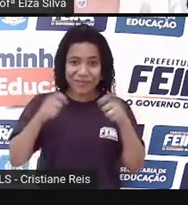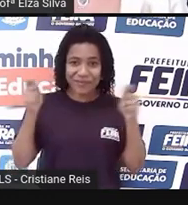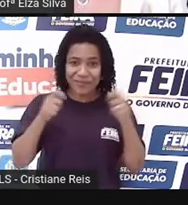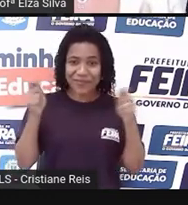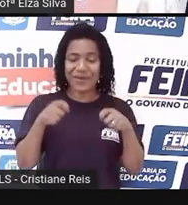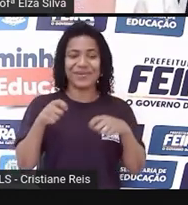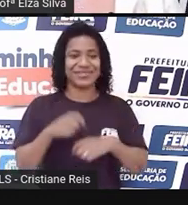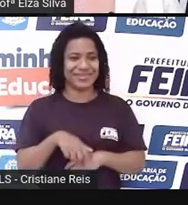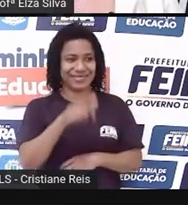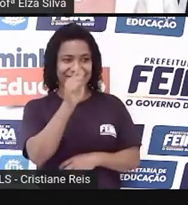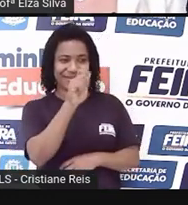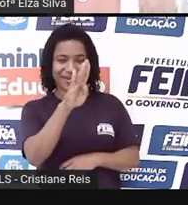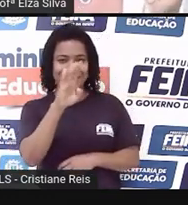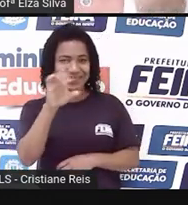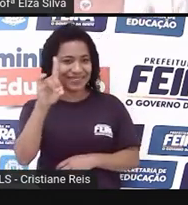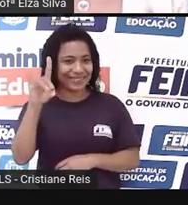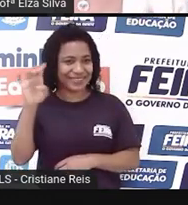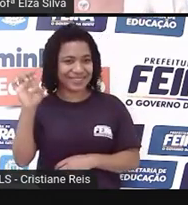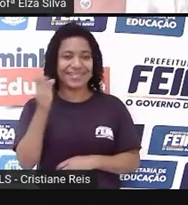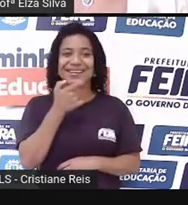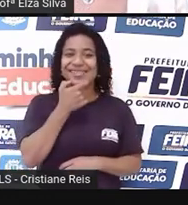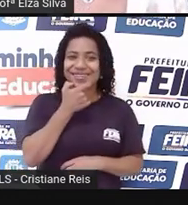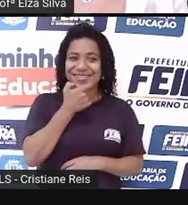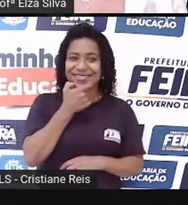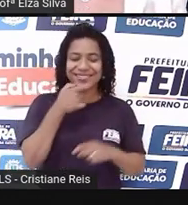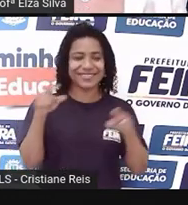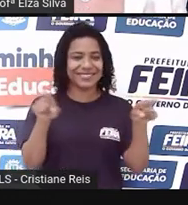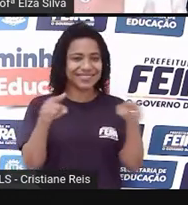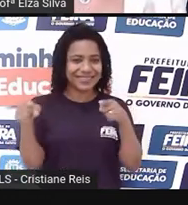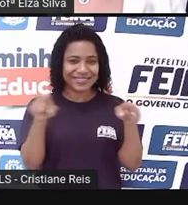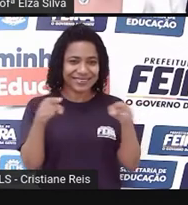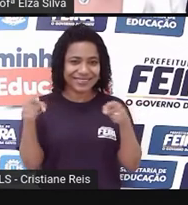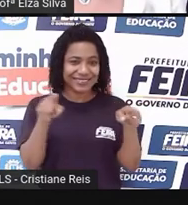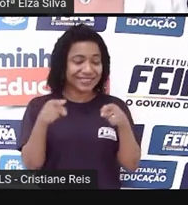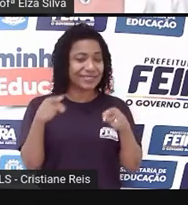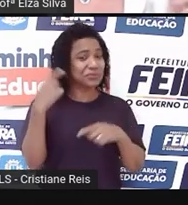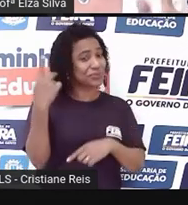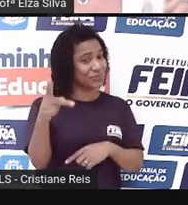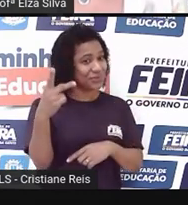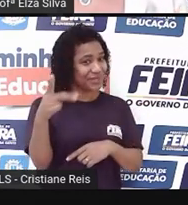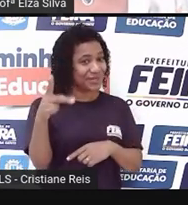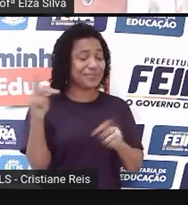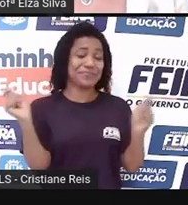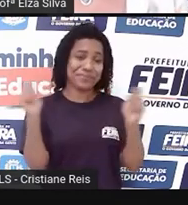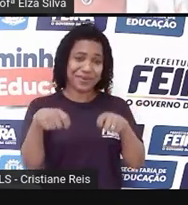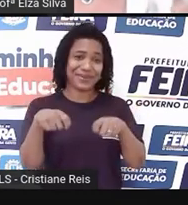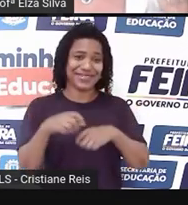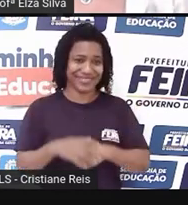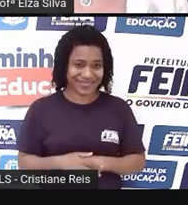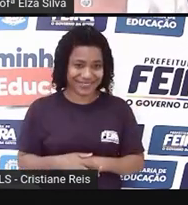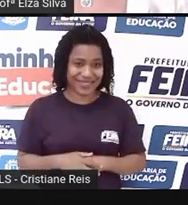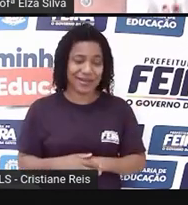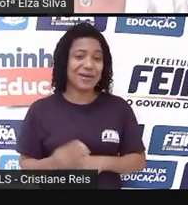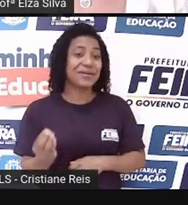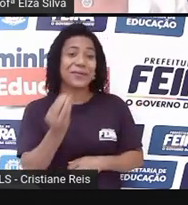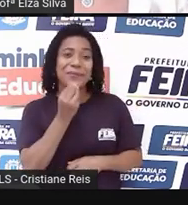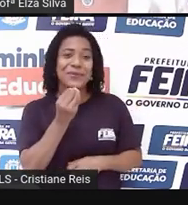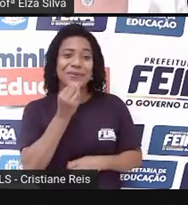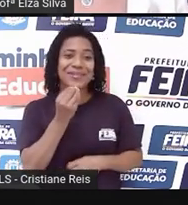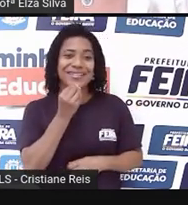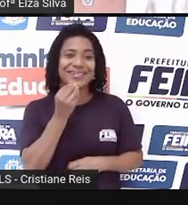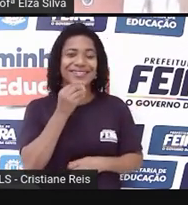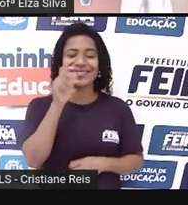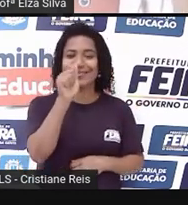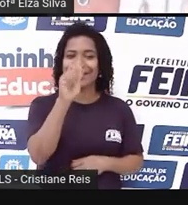o alfabeto inglês no ritmo musical que você gosta. Que tal? É uma oportunidade para você praticar os sons do